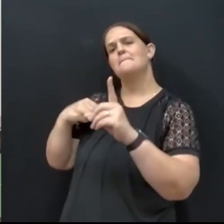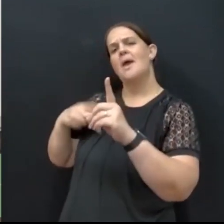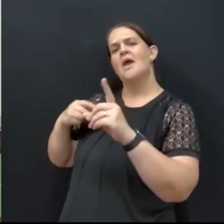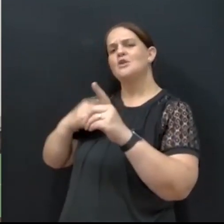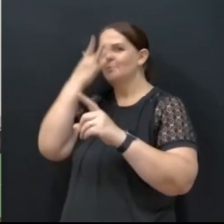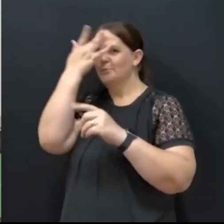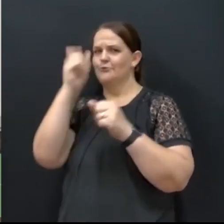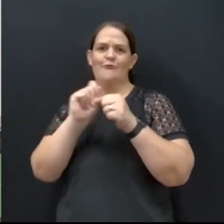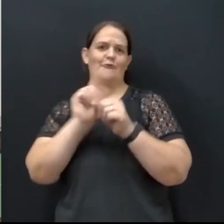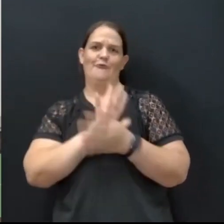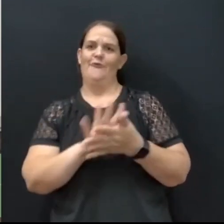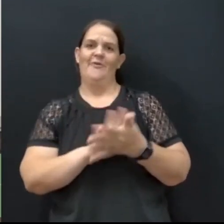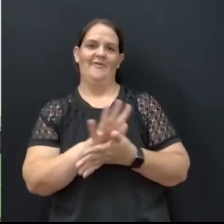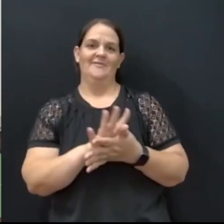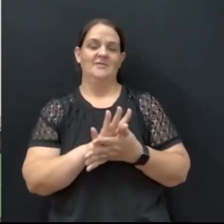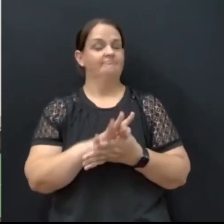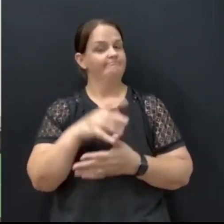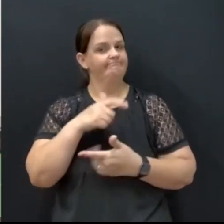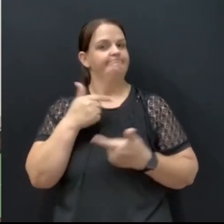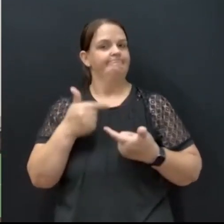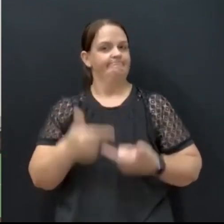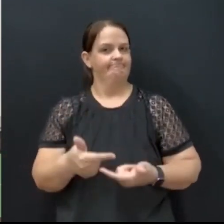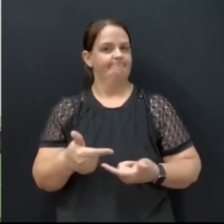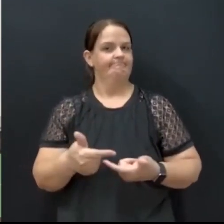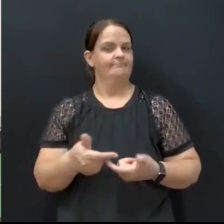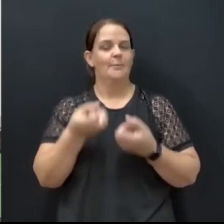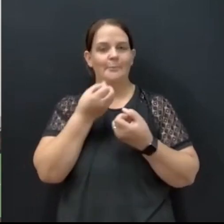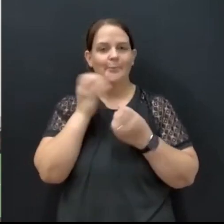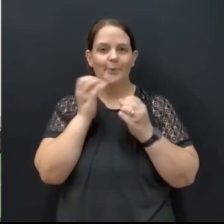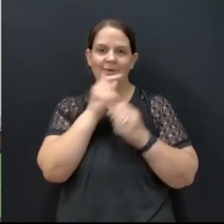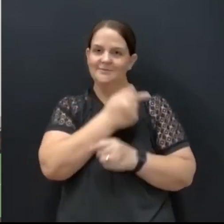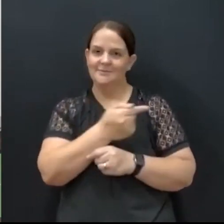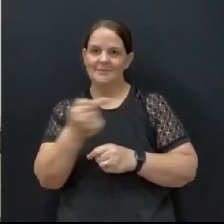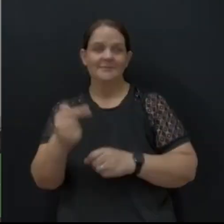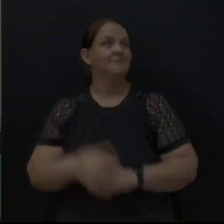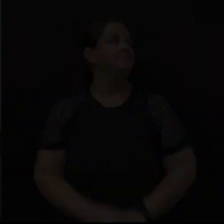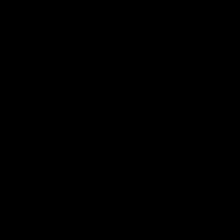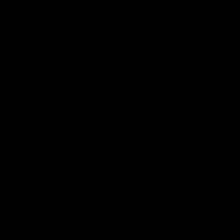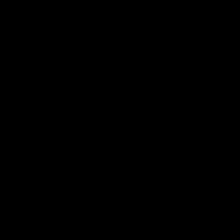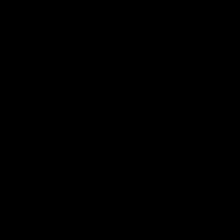foi ele que fez muito chato isso senhores terem todos uma boa semana